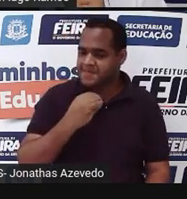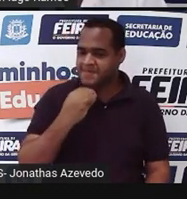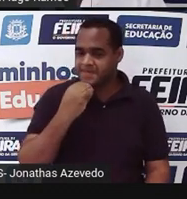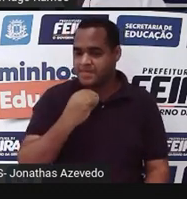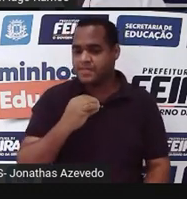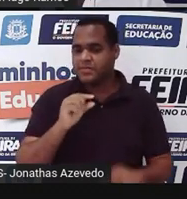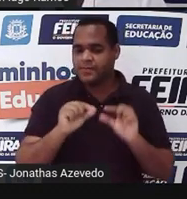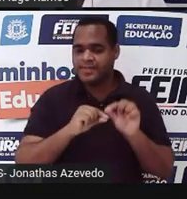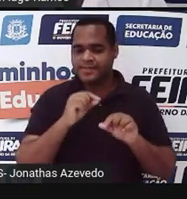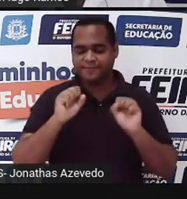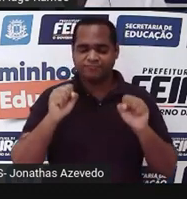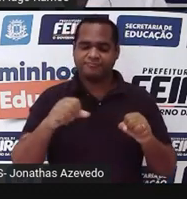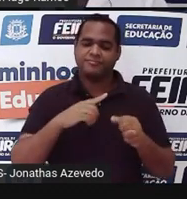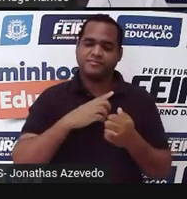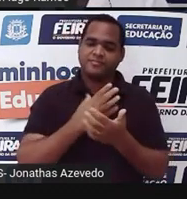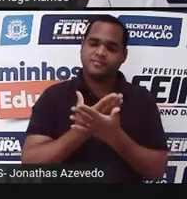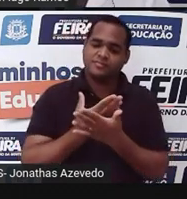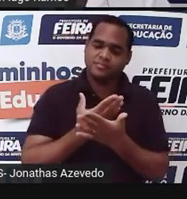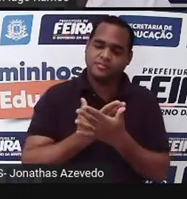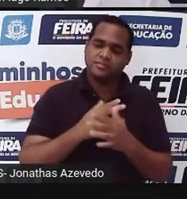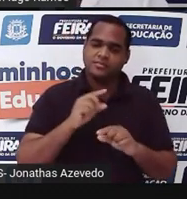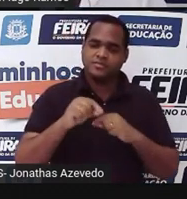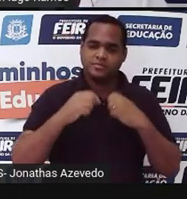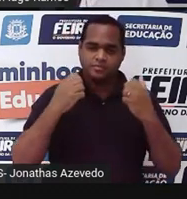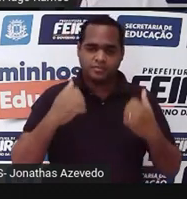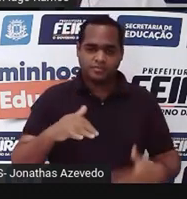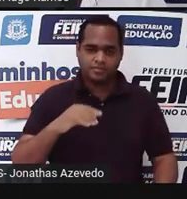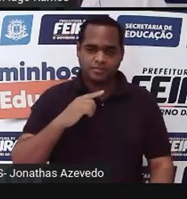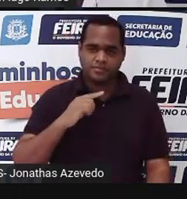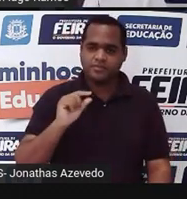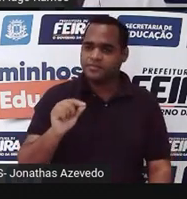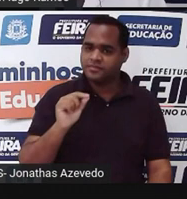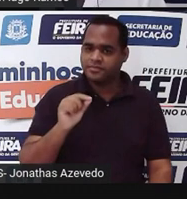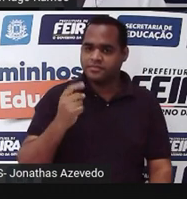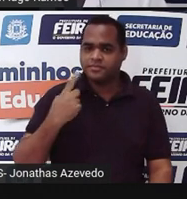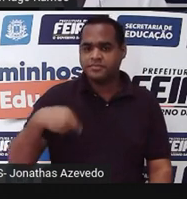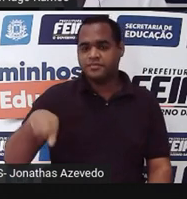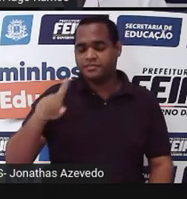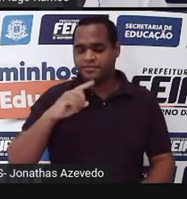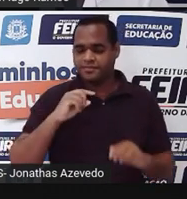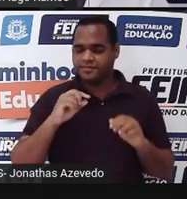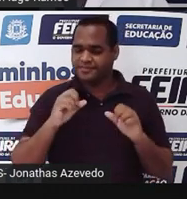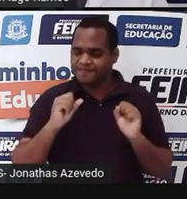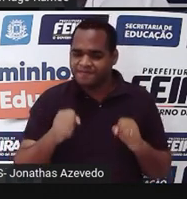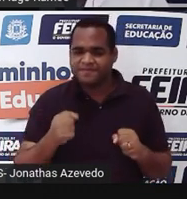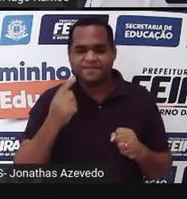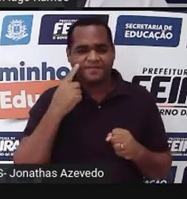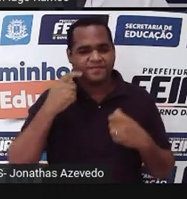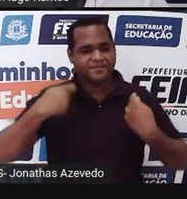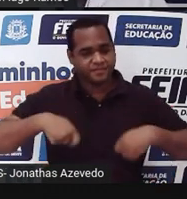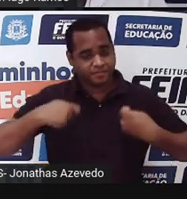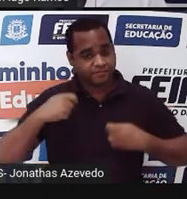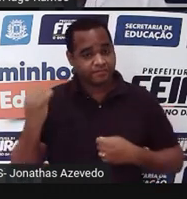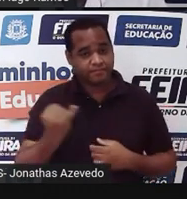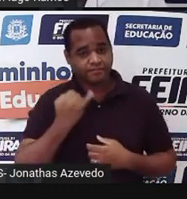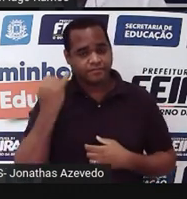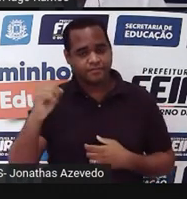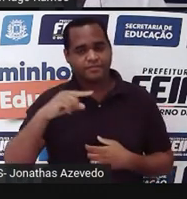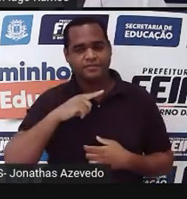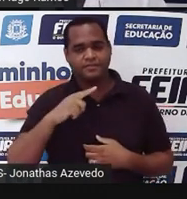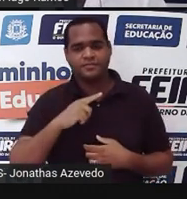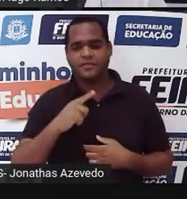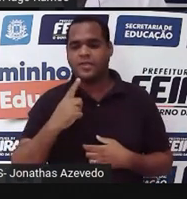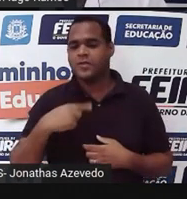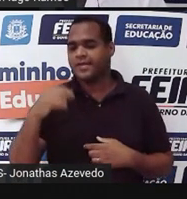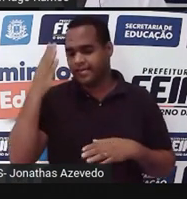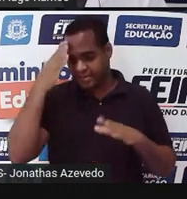estudar. A gente só está revisando, tá? Porque a gente vai precisar disso aqui para